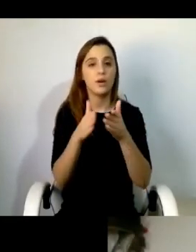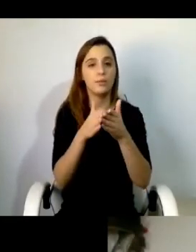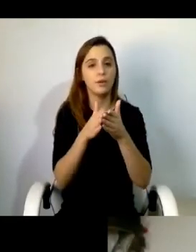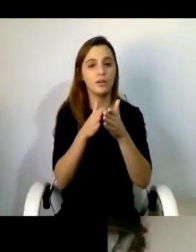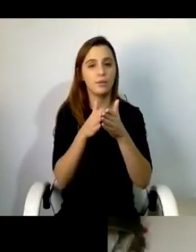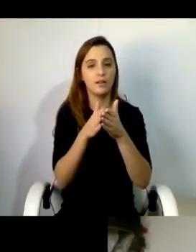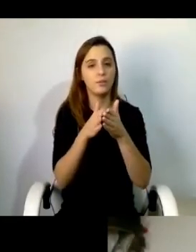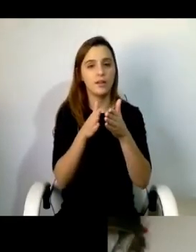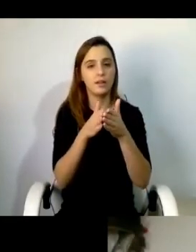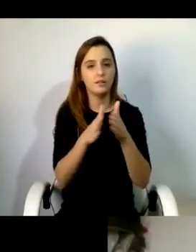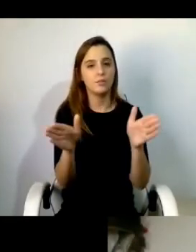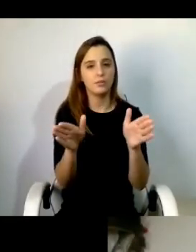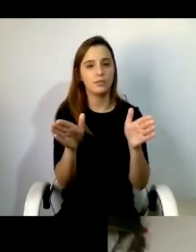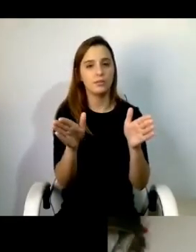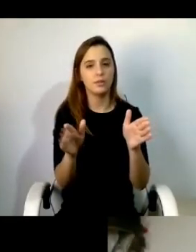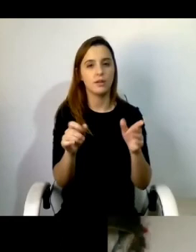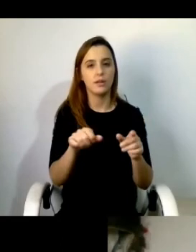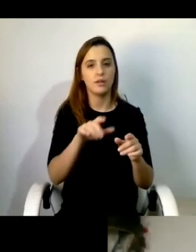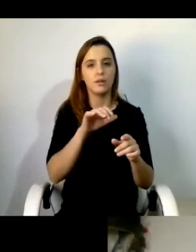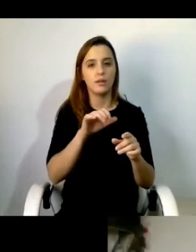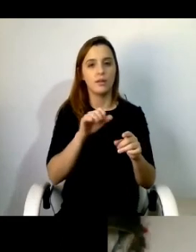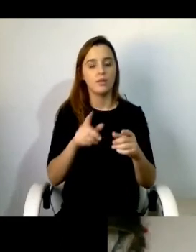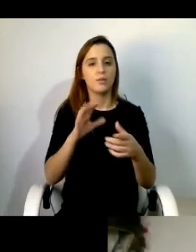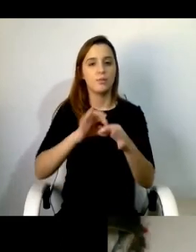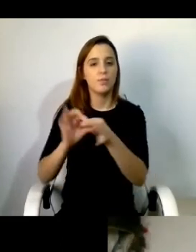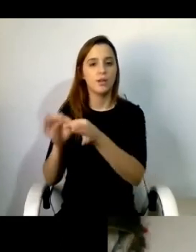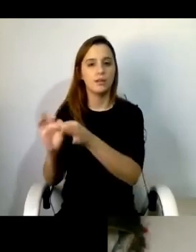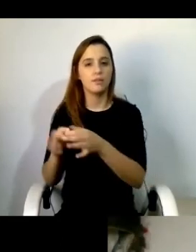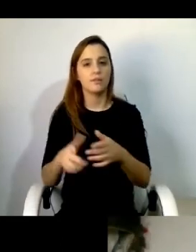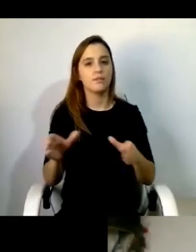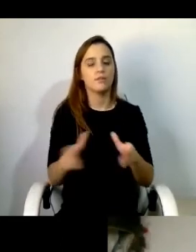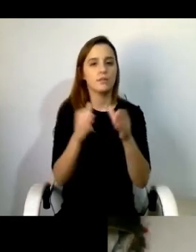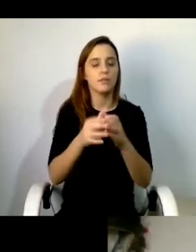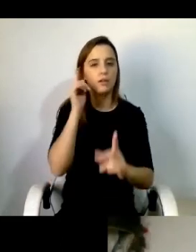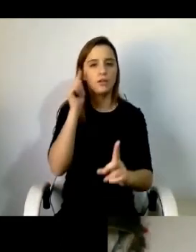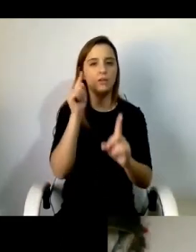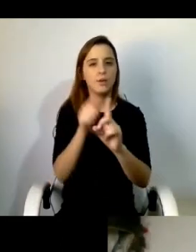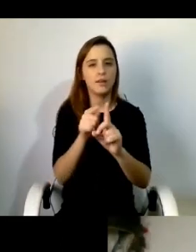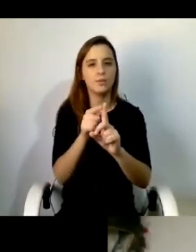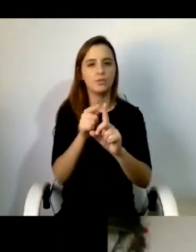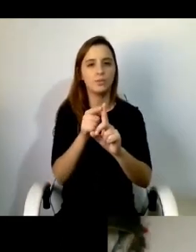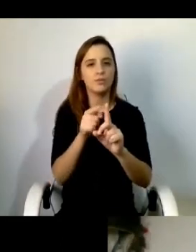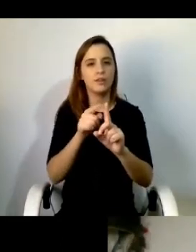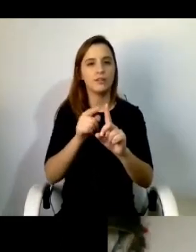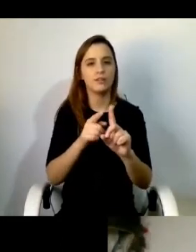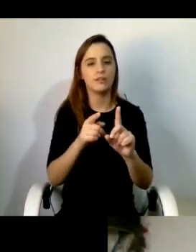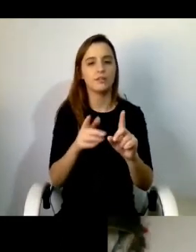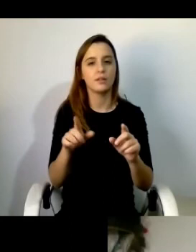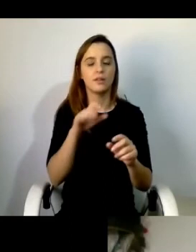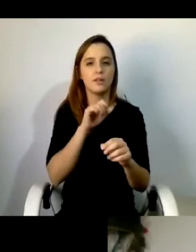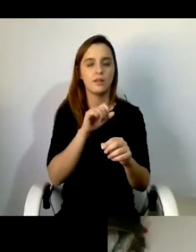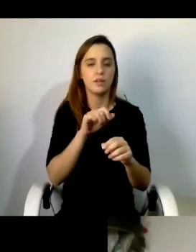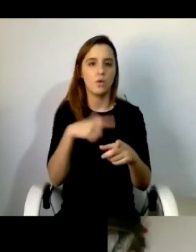estruturas especializadas que me fazem todo o sentido possam conviver no objetivo de promoção da vida independente com outras estruturas já